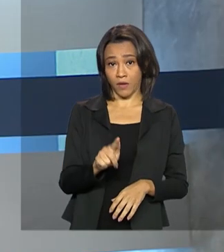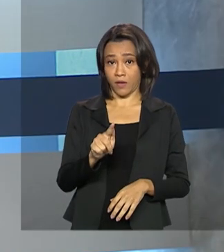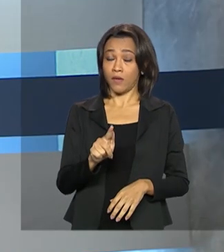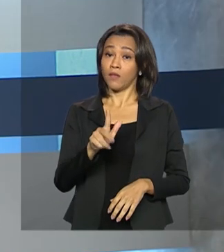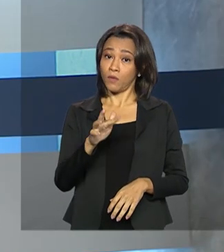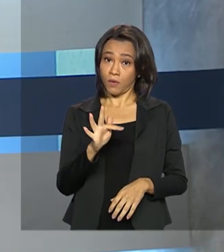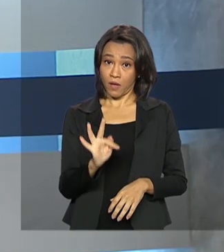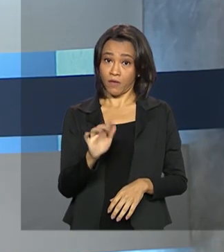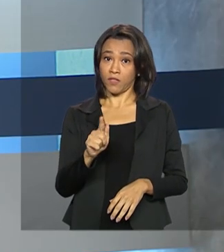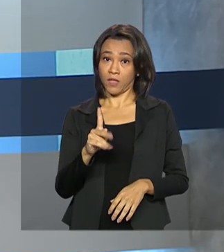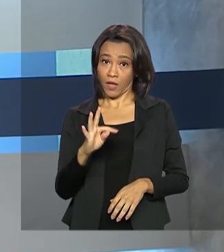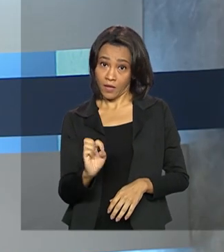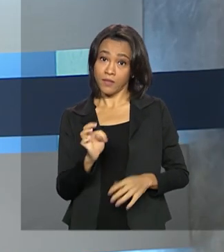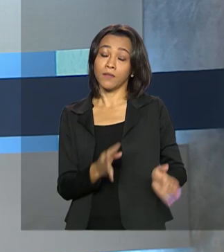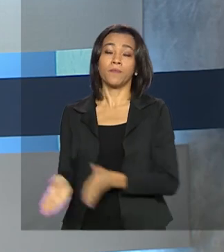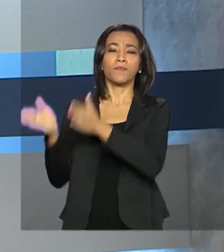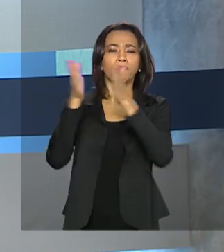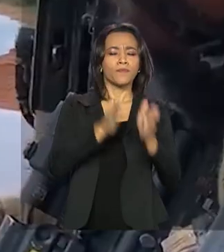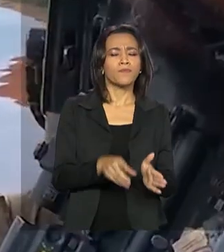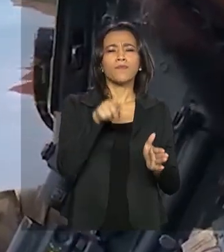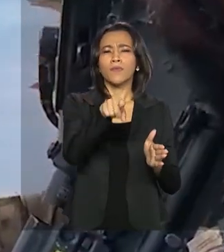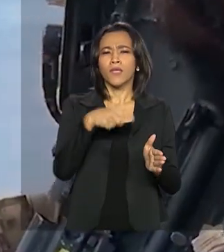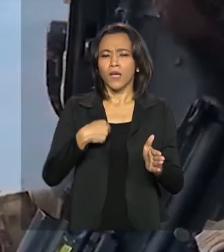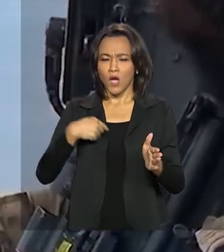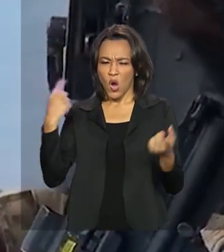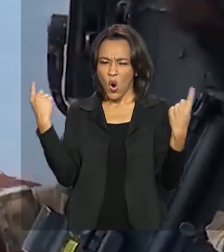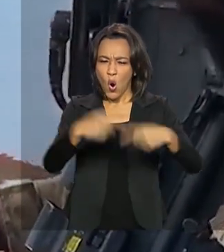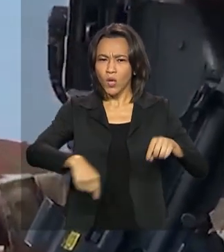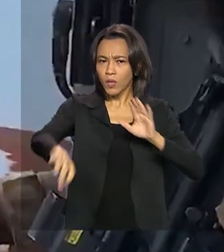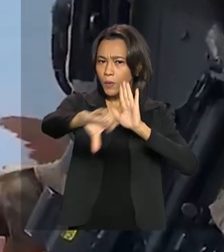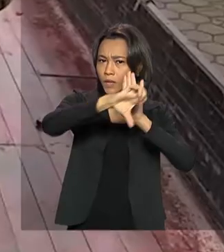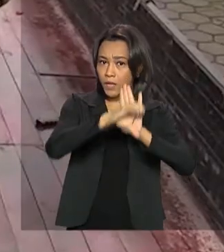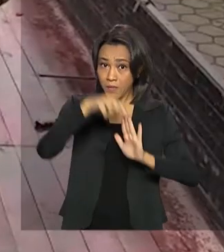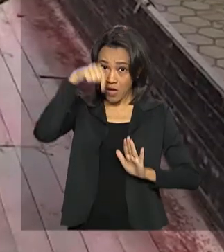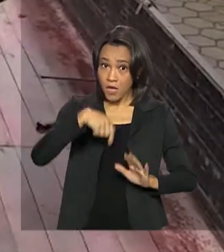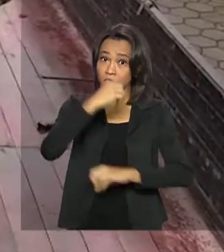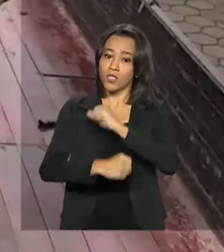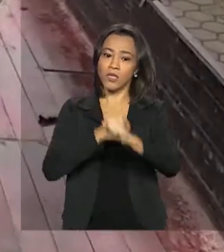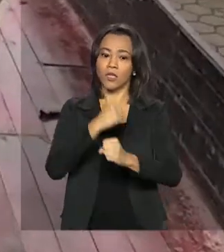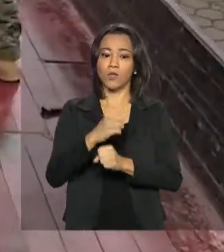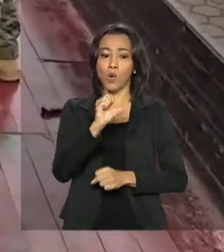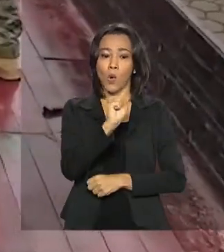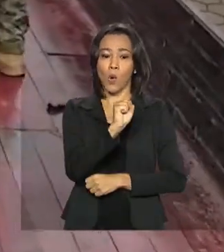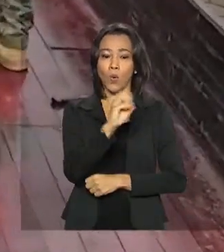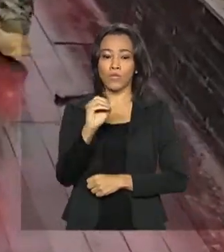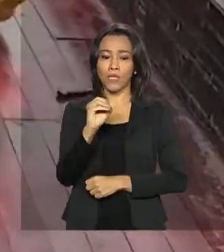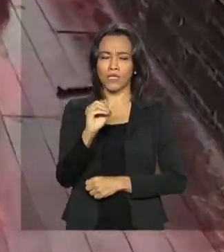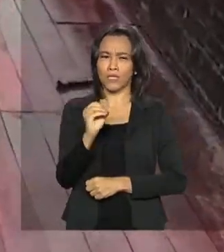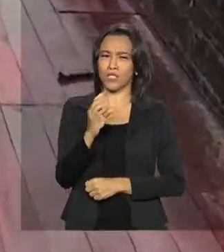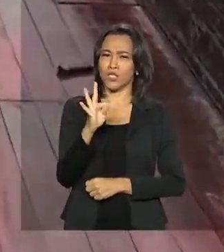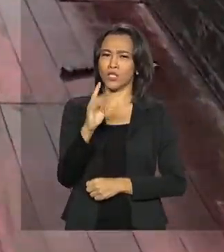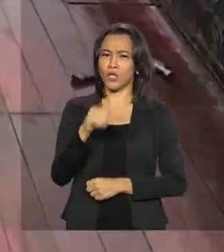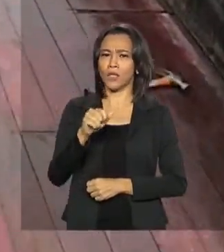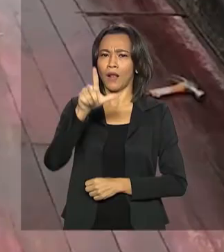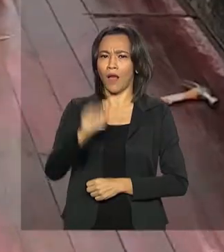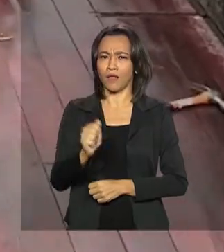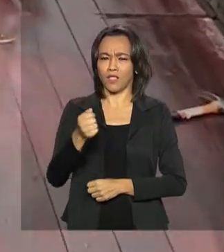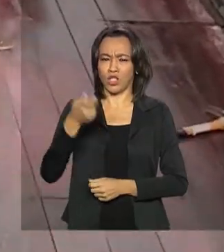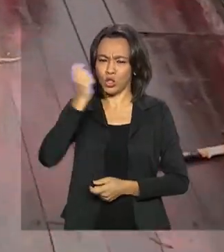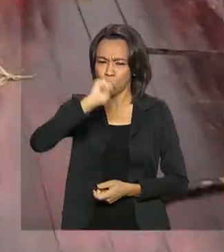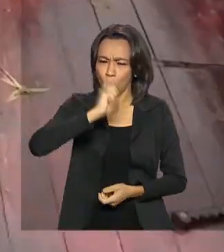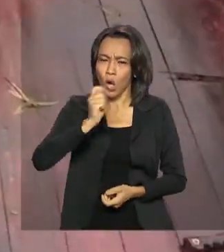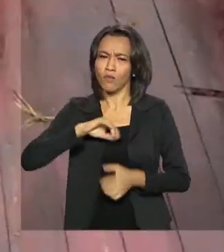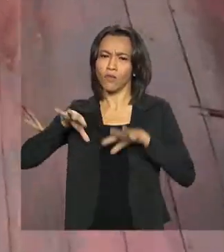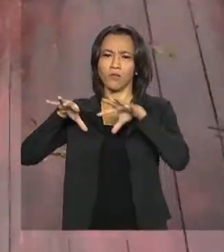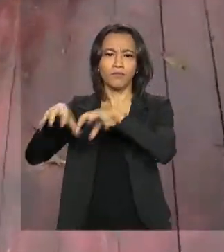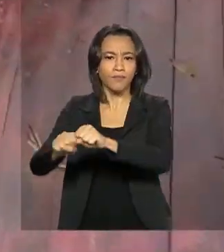Combate ao crime organizado. Só neste ano, quase 800 toneladas de drogas foram apreendidas em portos